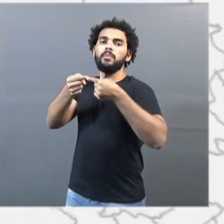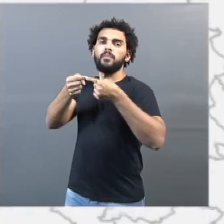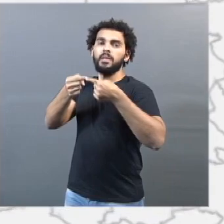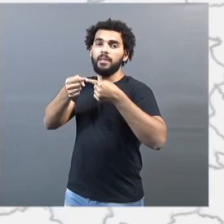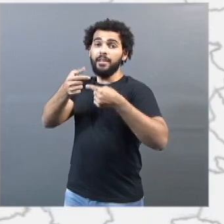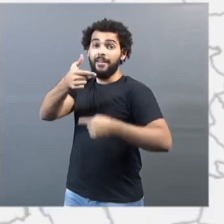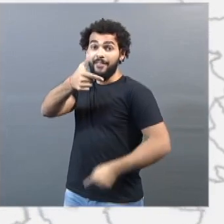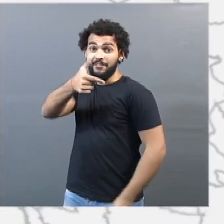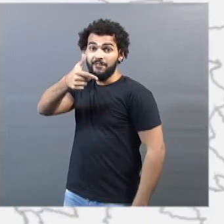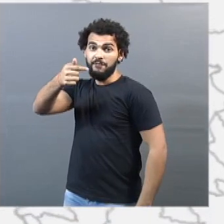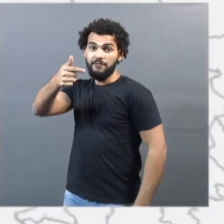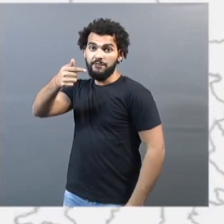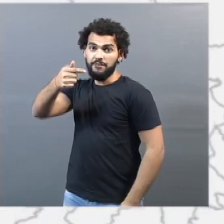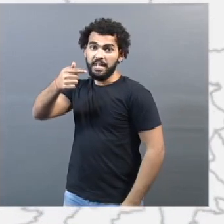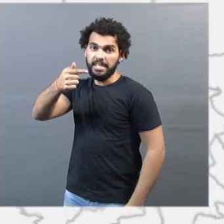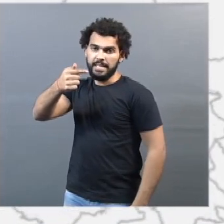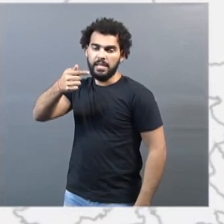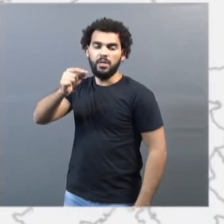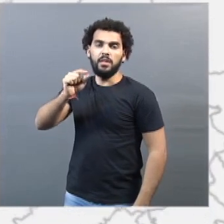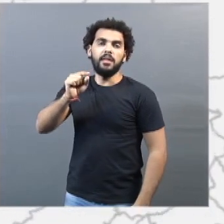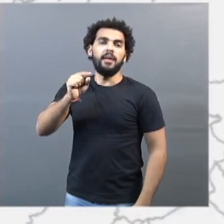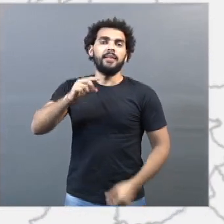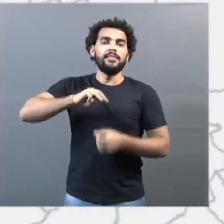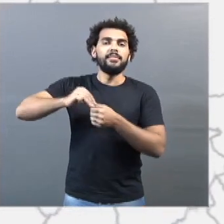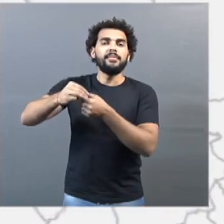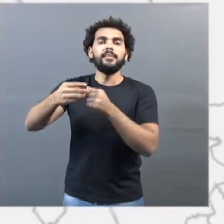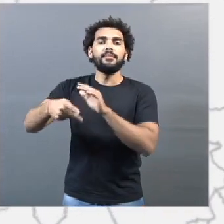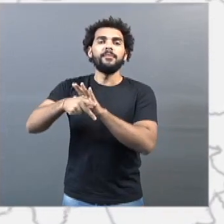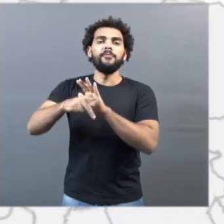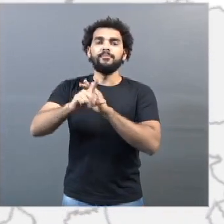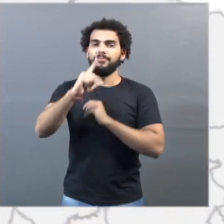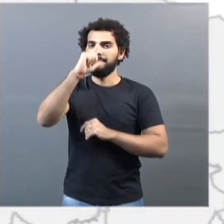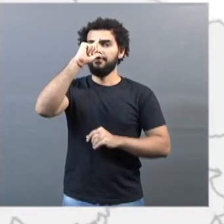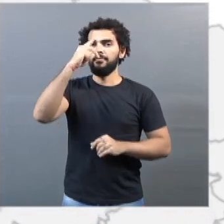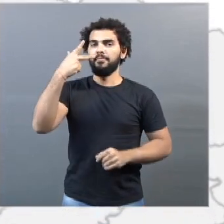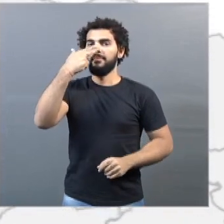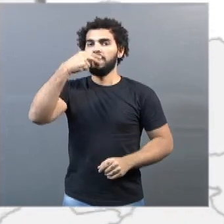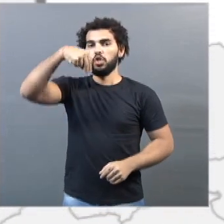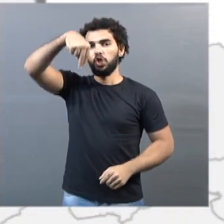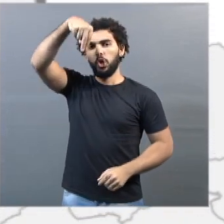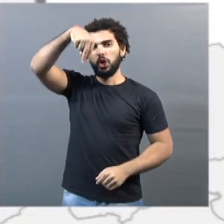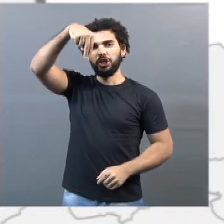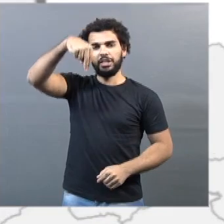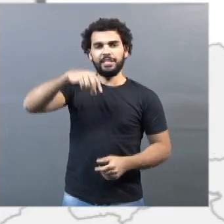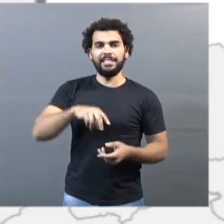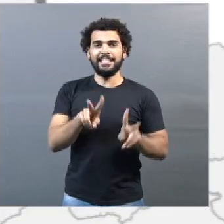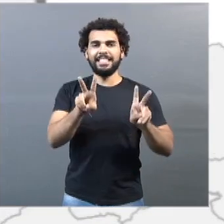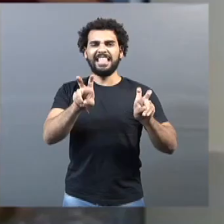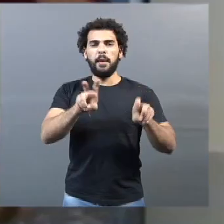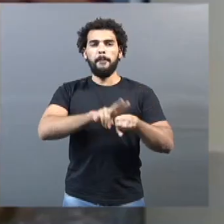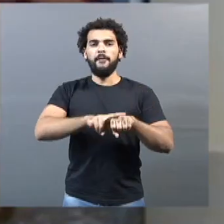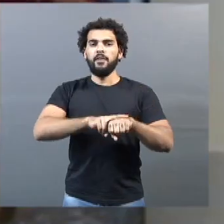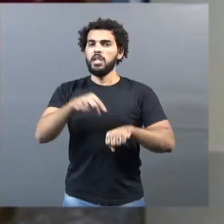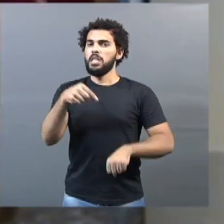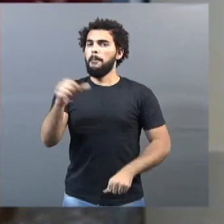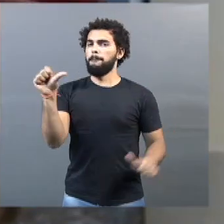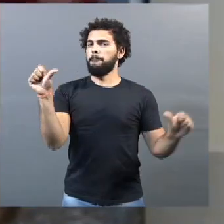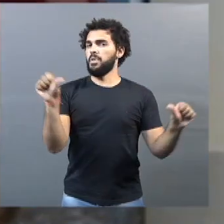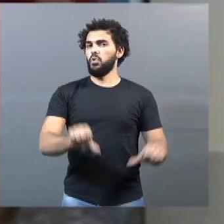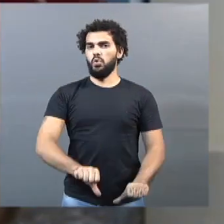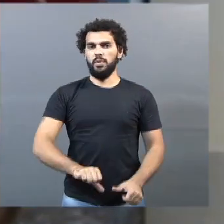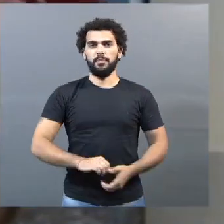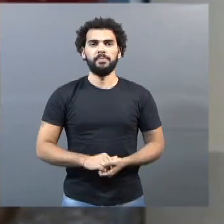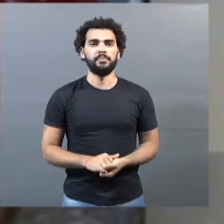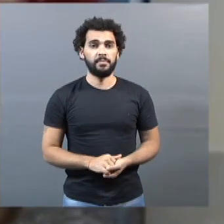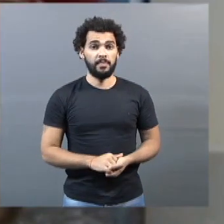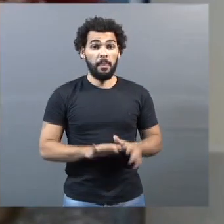municípios do Triângulo Norte, que atualmente é de onda verde, a mais restritiva de todas. Mas no começo dessa